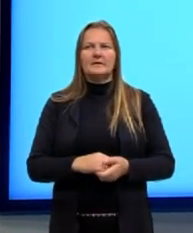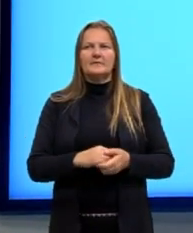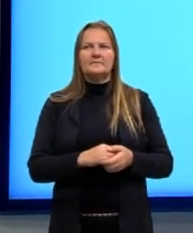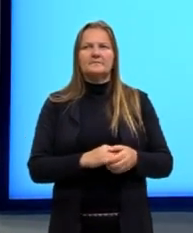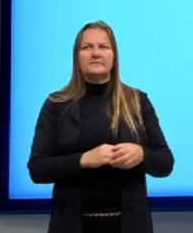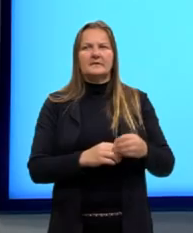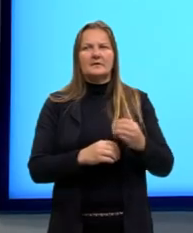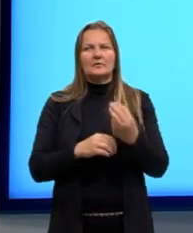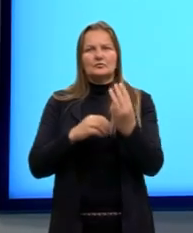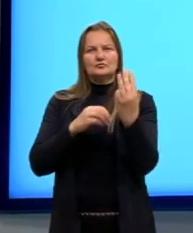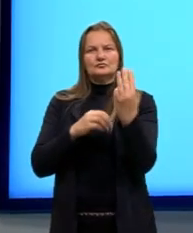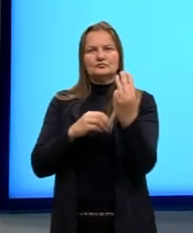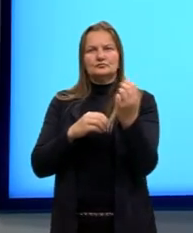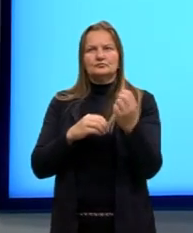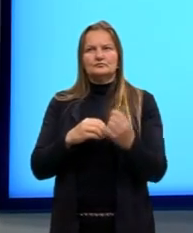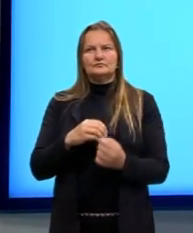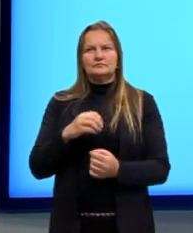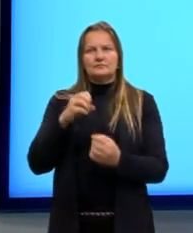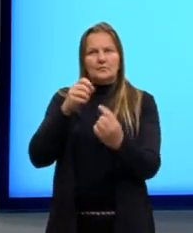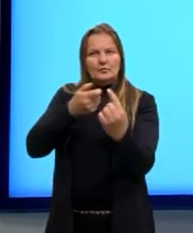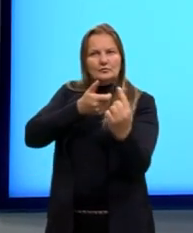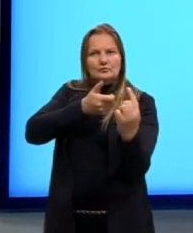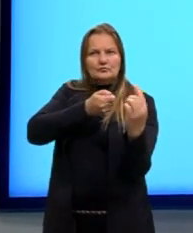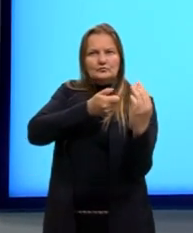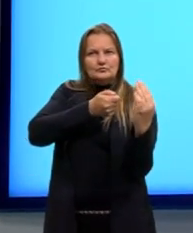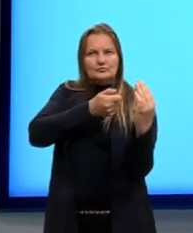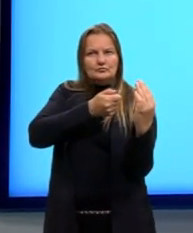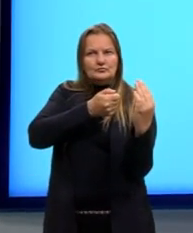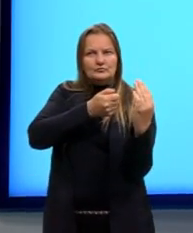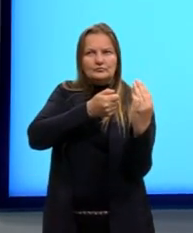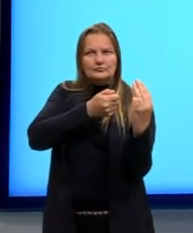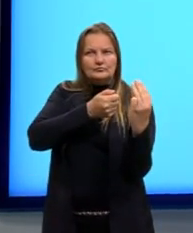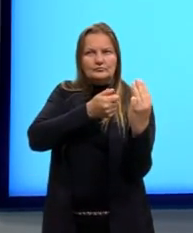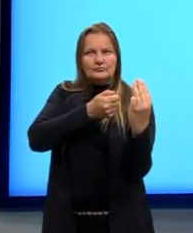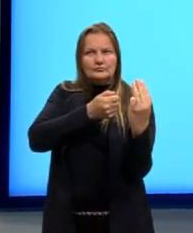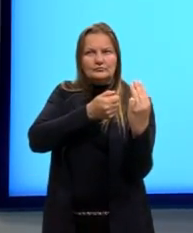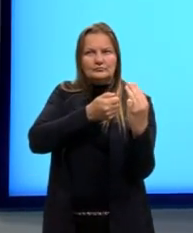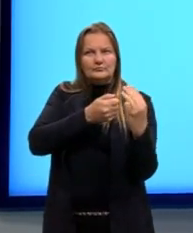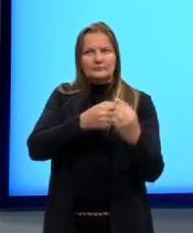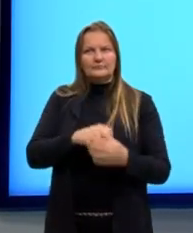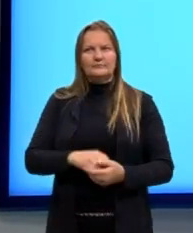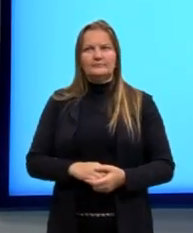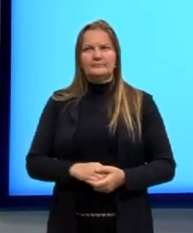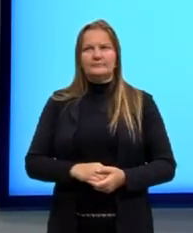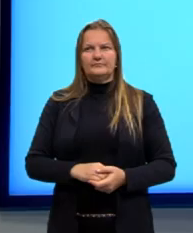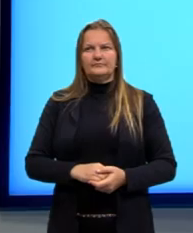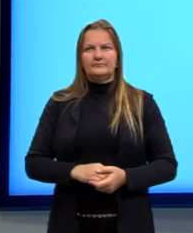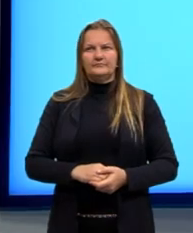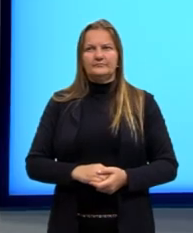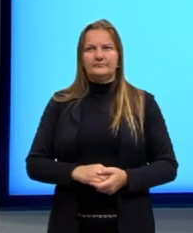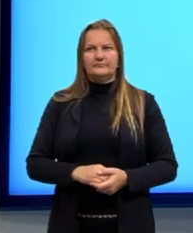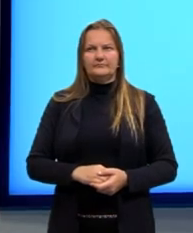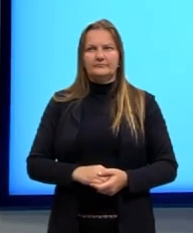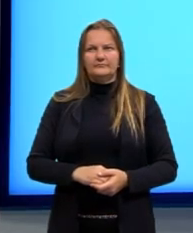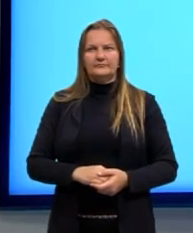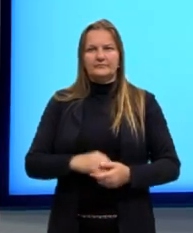aqui é como se eu tivesse a luz do laser. Aqui, na verdade, eu estou gerando a luz do laser, certo?